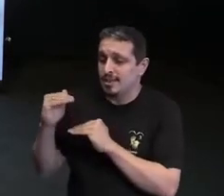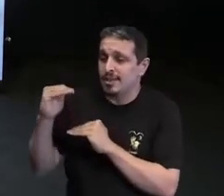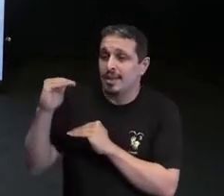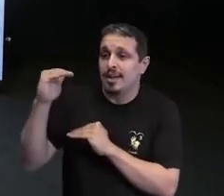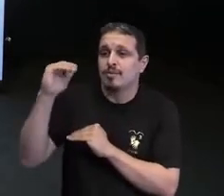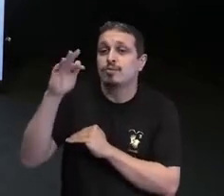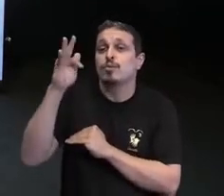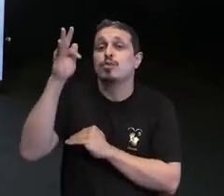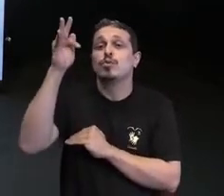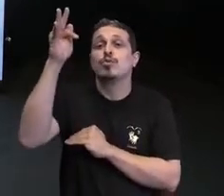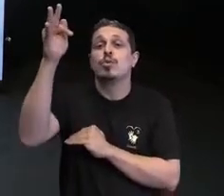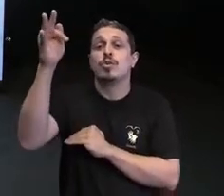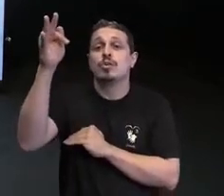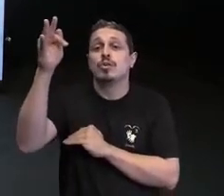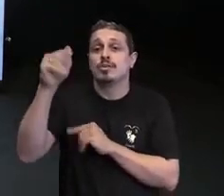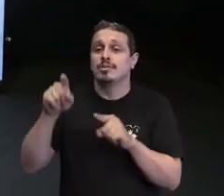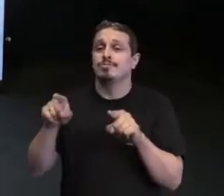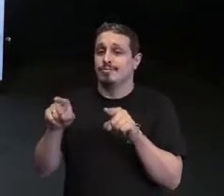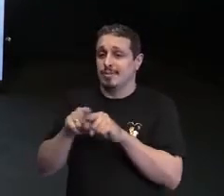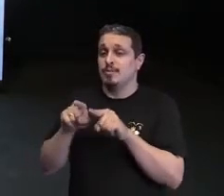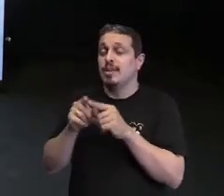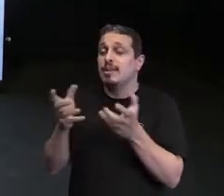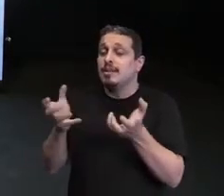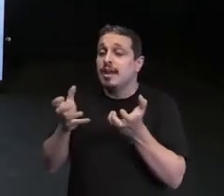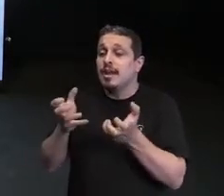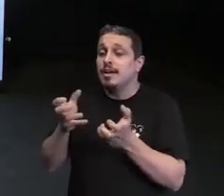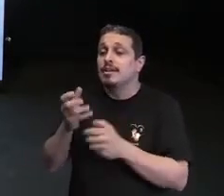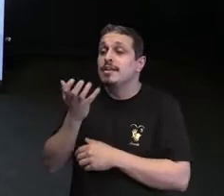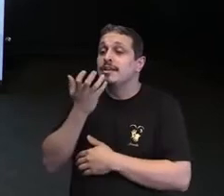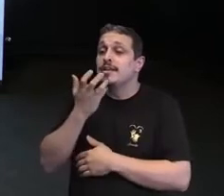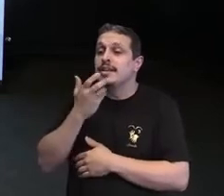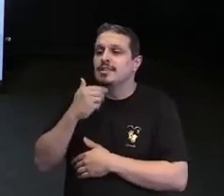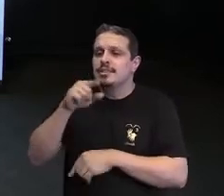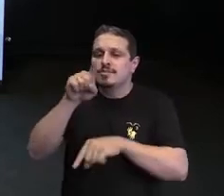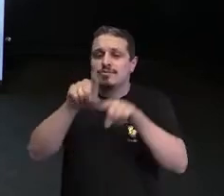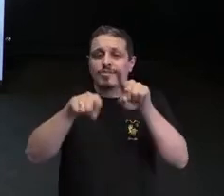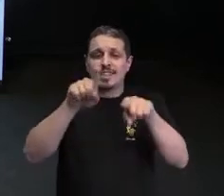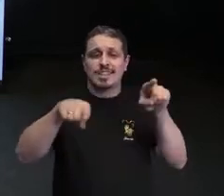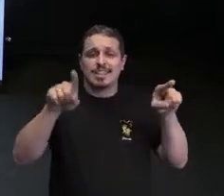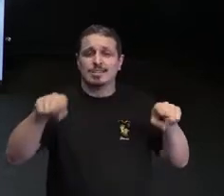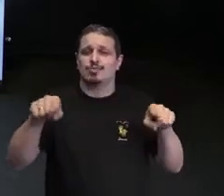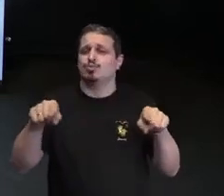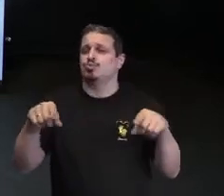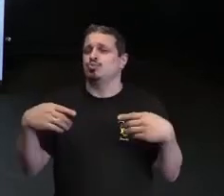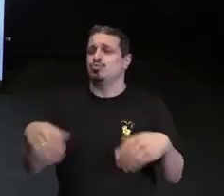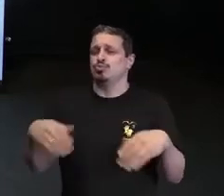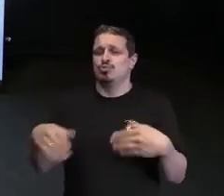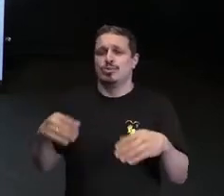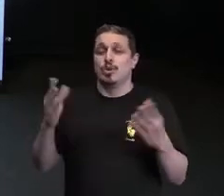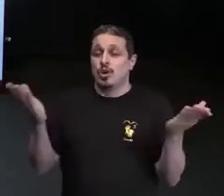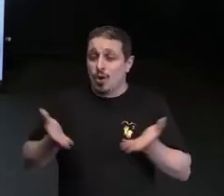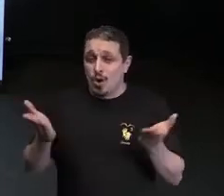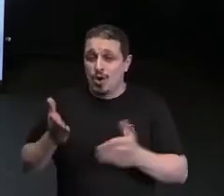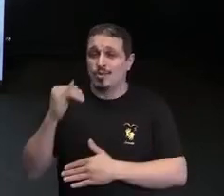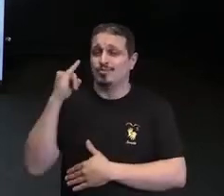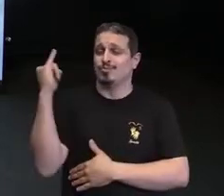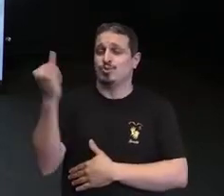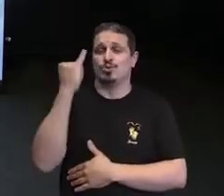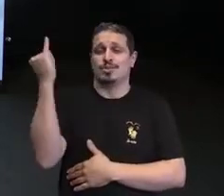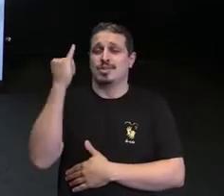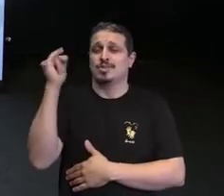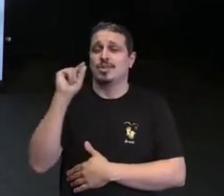falar sobre a criança diversa é uma das minhas expectativas nesse momento. Os slides estão sendo